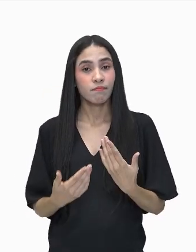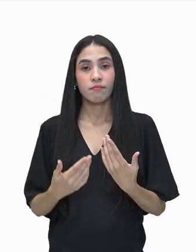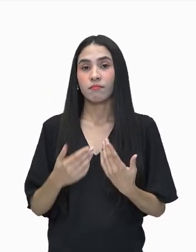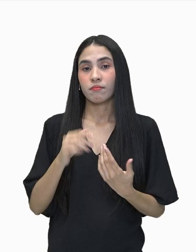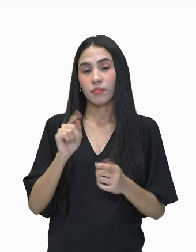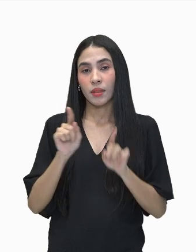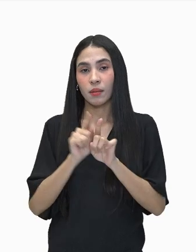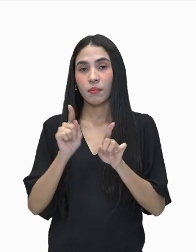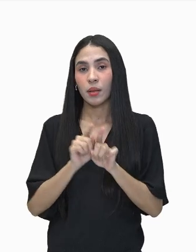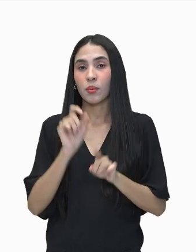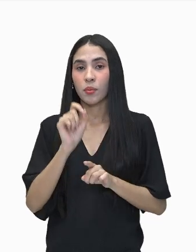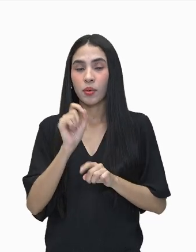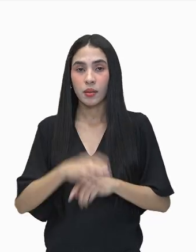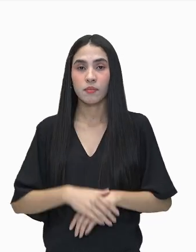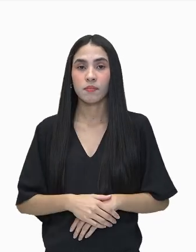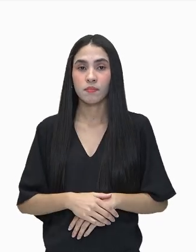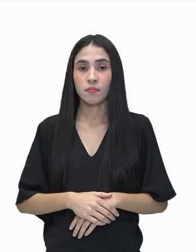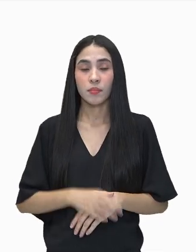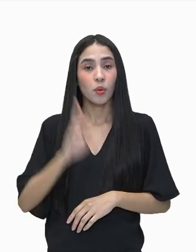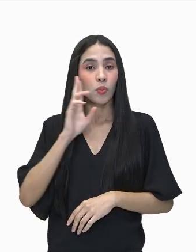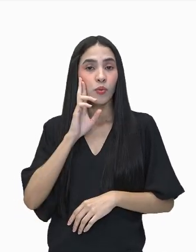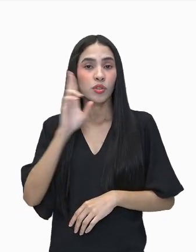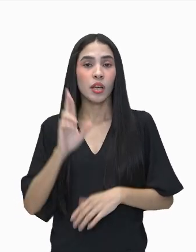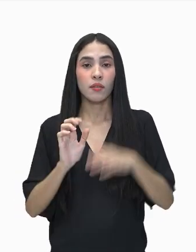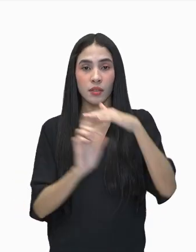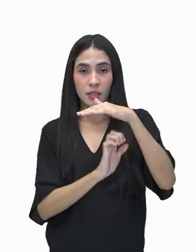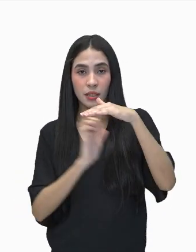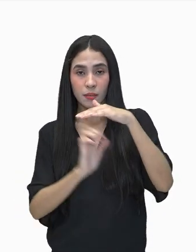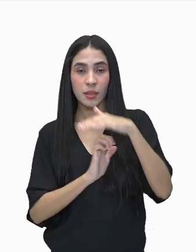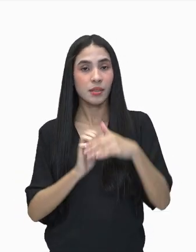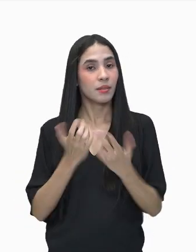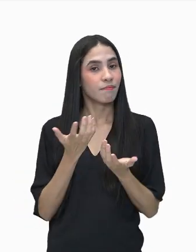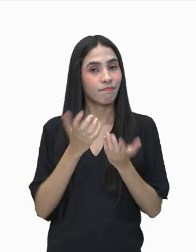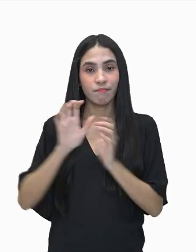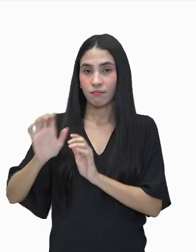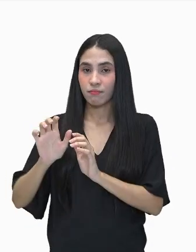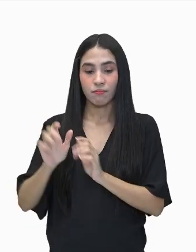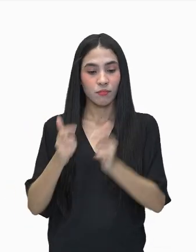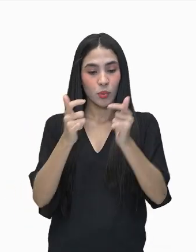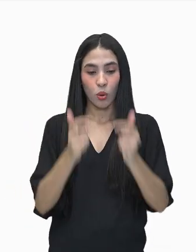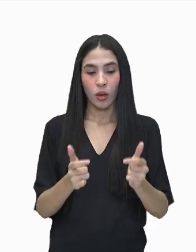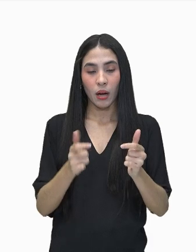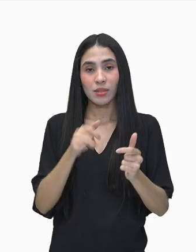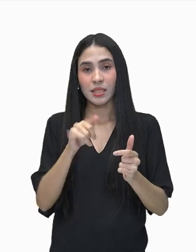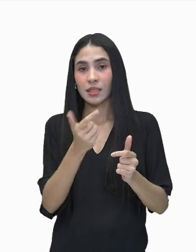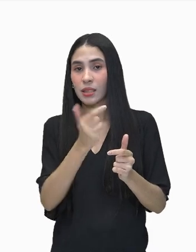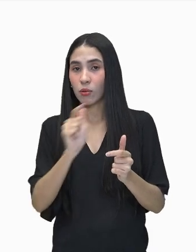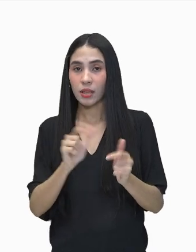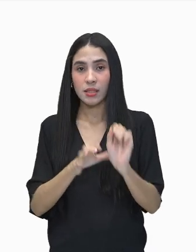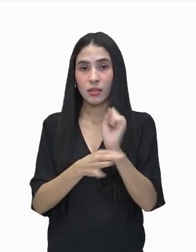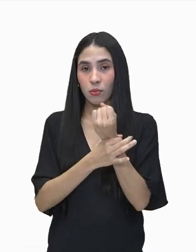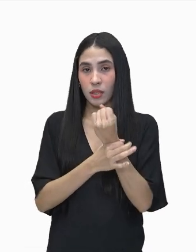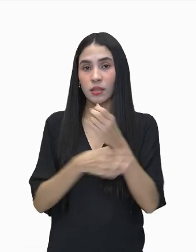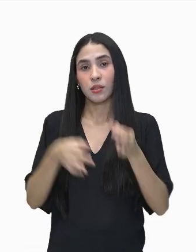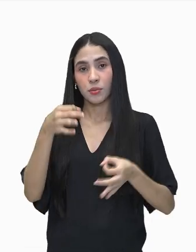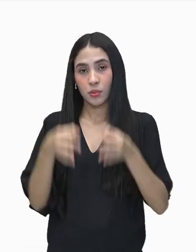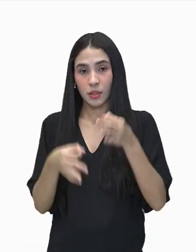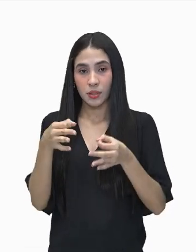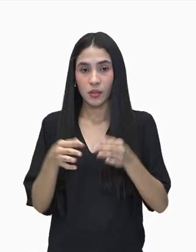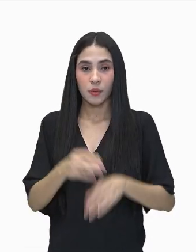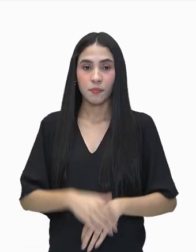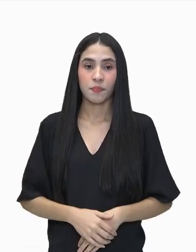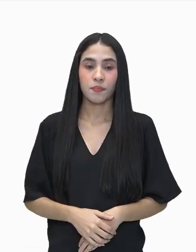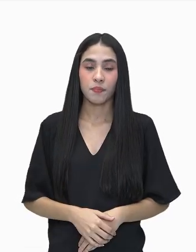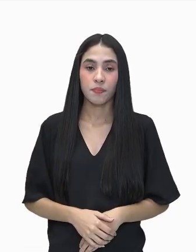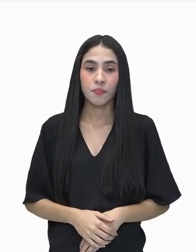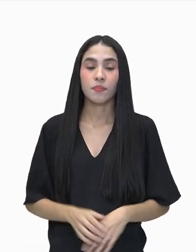o industriário, que aquele dono da indústria não vai querer se instalar naquele local. E aí,